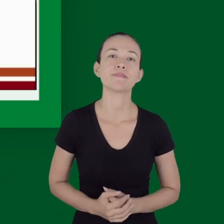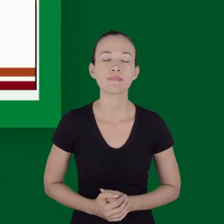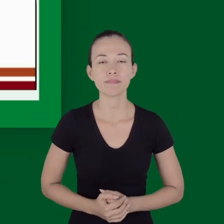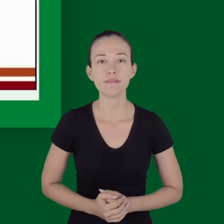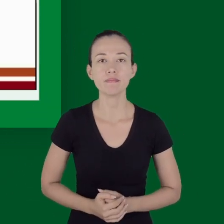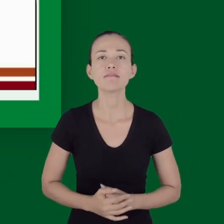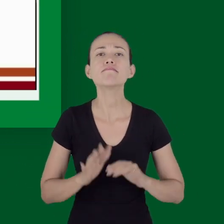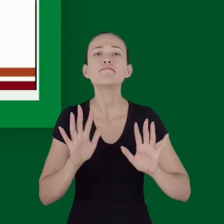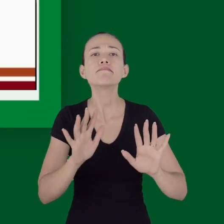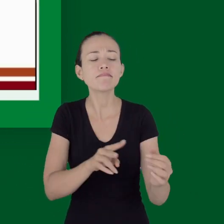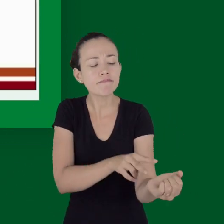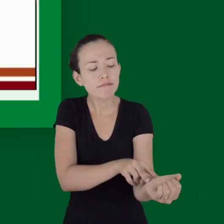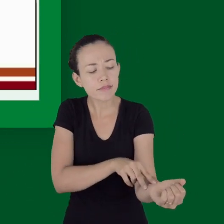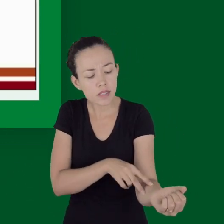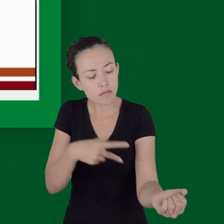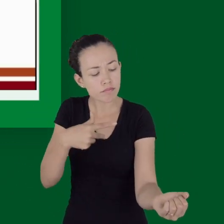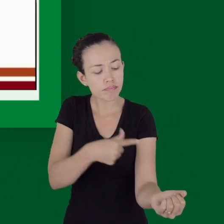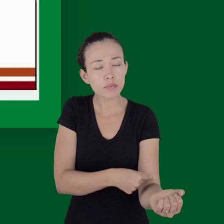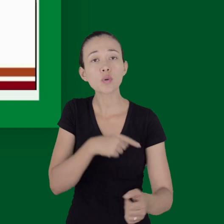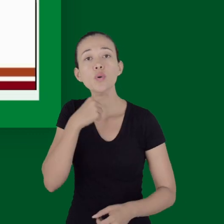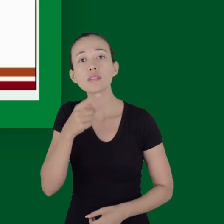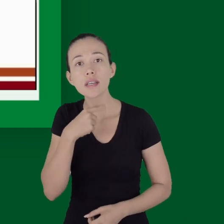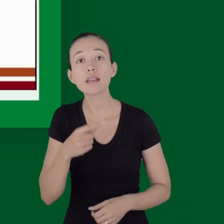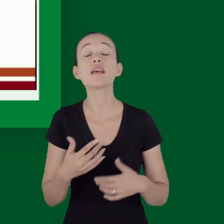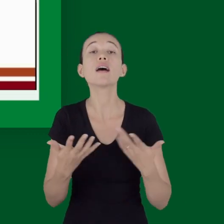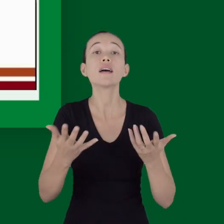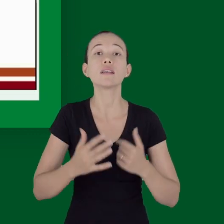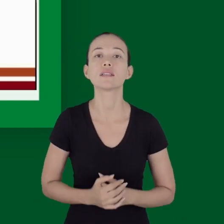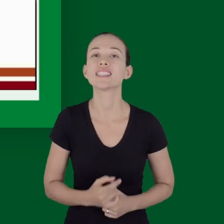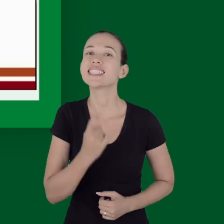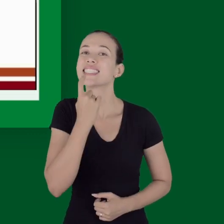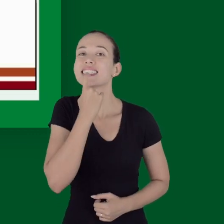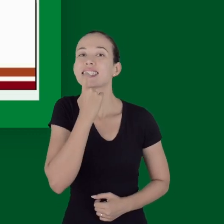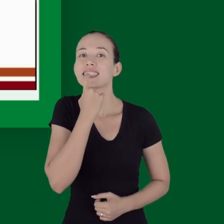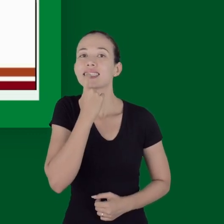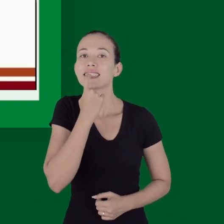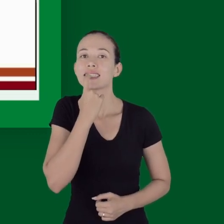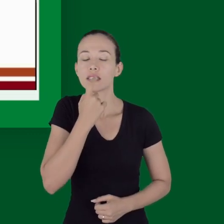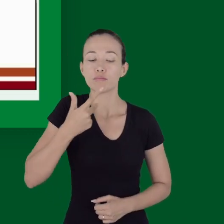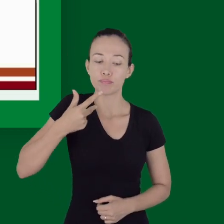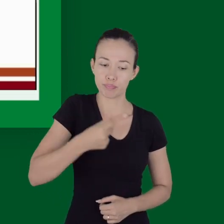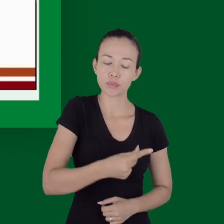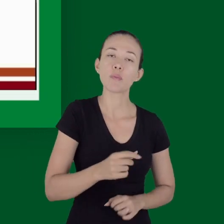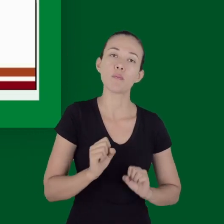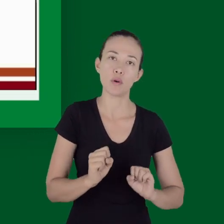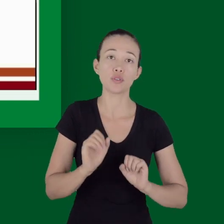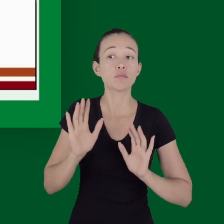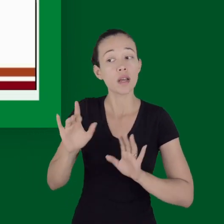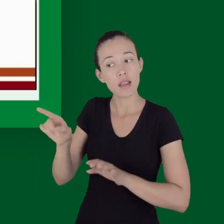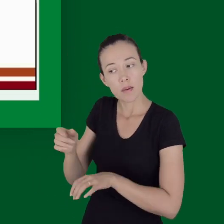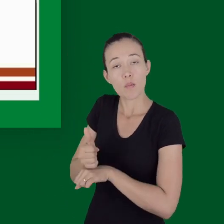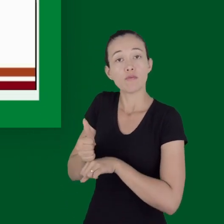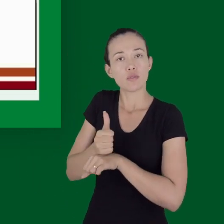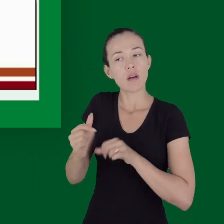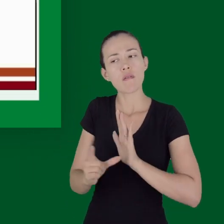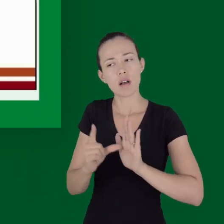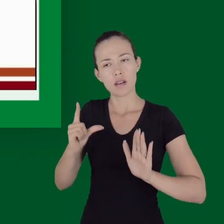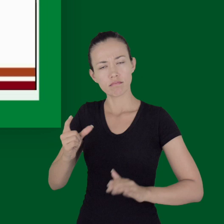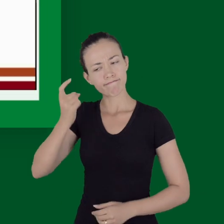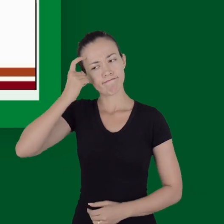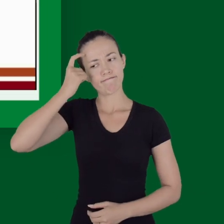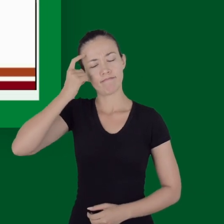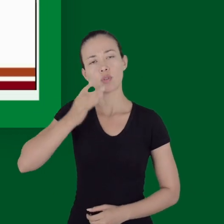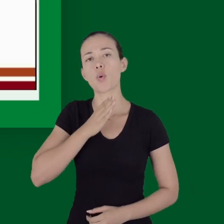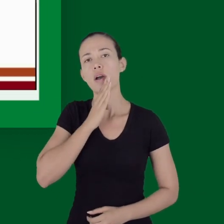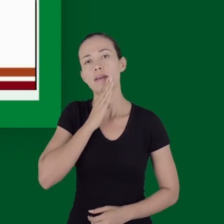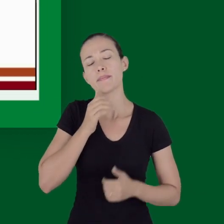necessário e na quantidade necessária ela pode ser feita durante o transporte para paciente para o hospital. E em caso